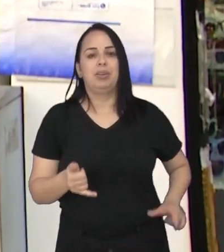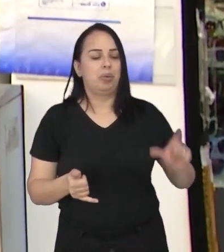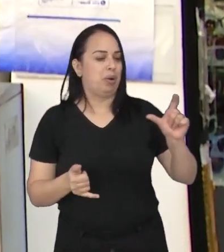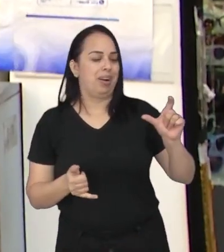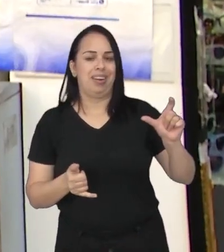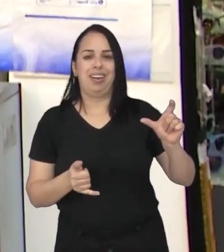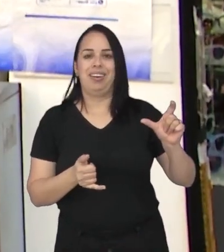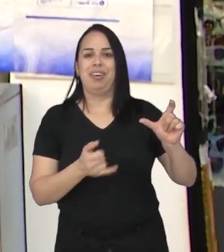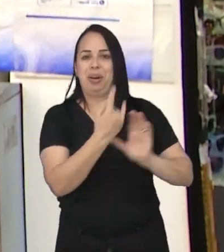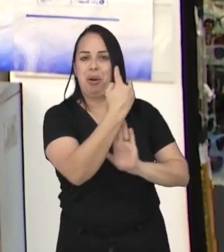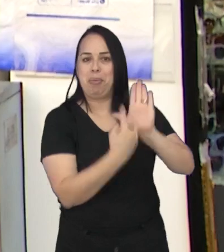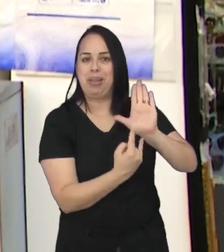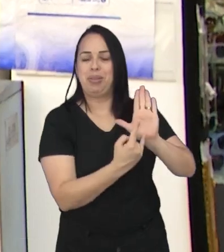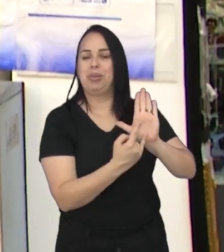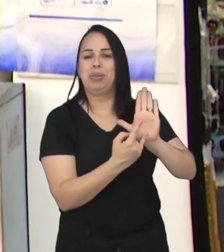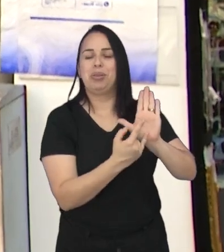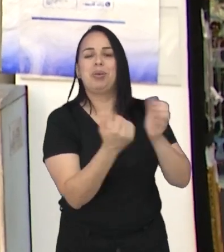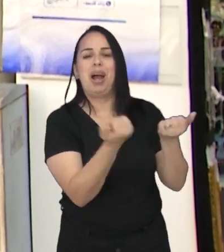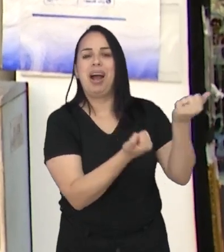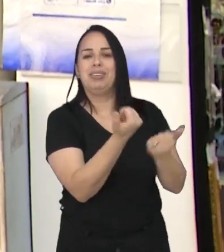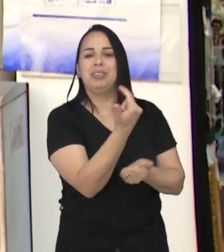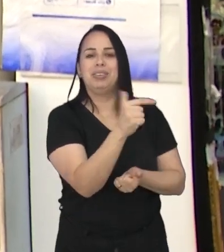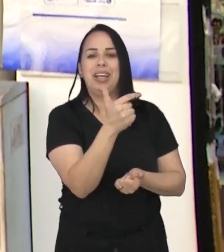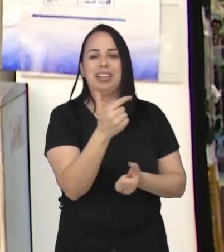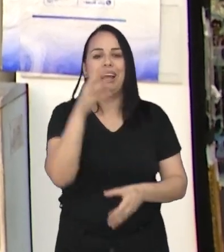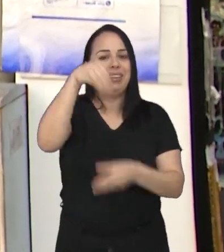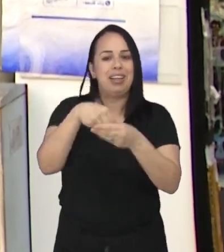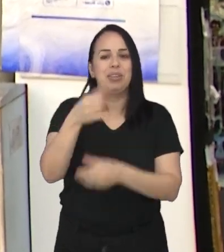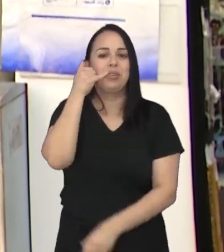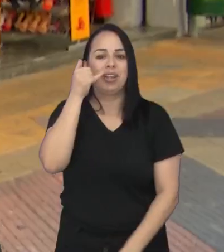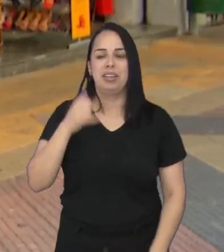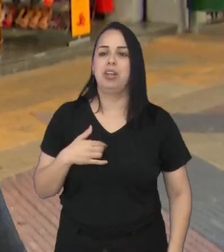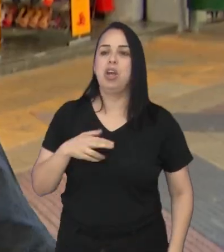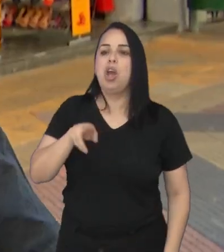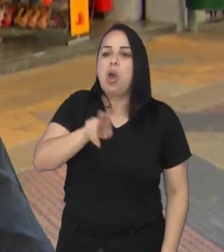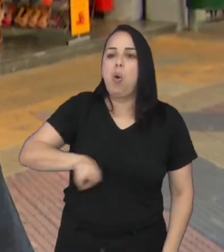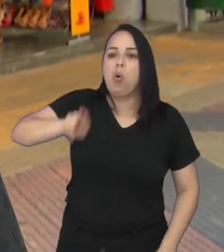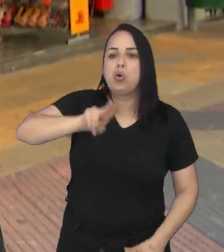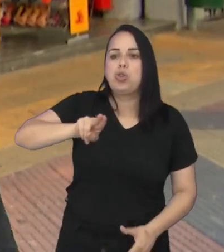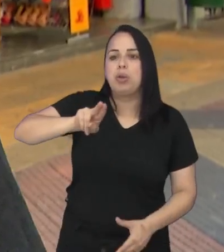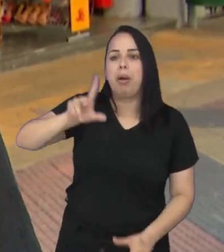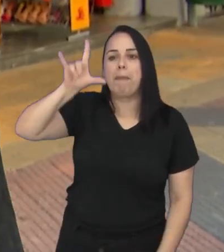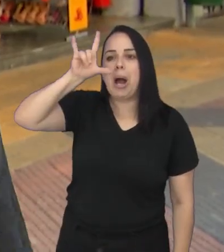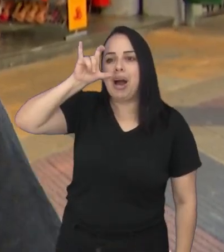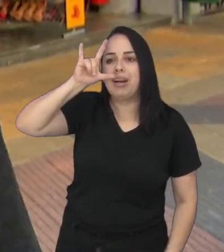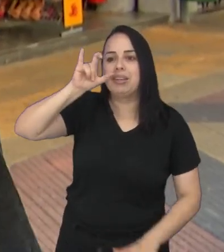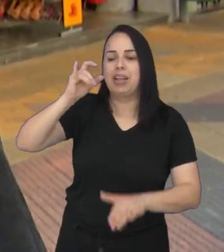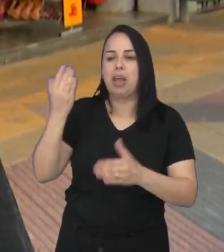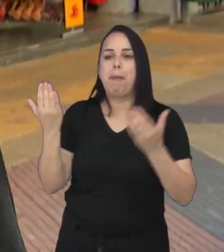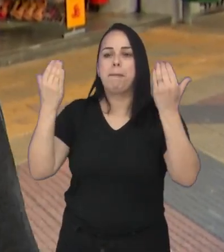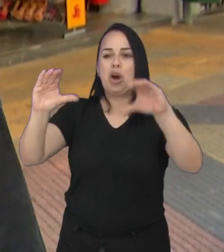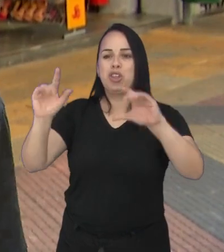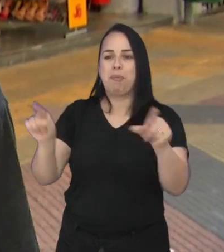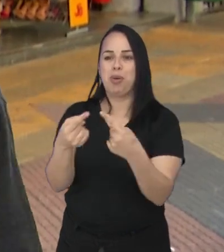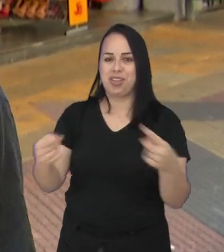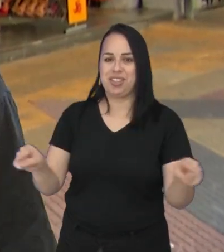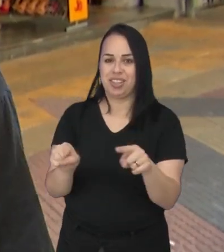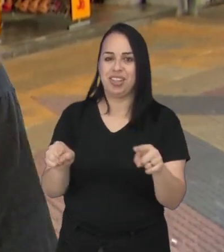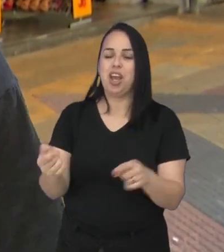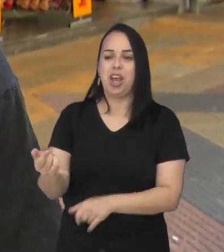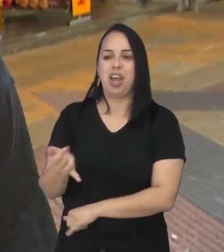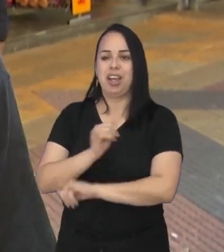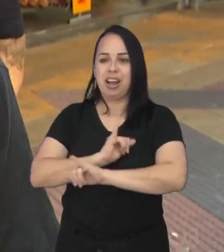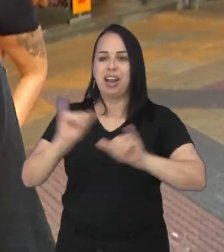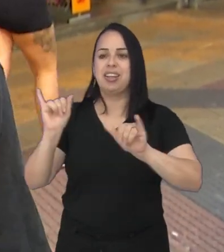saindo com carteira, o documento do carro, o documento digital próprio, está tudo dentro do celular. Eu uso para o Instagram, com o Instagram, eu divulgo minha música.